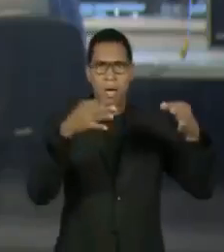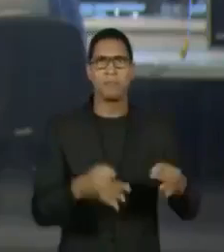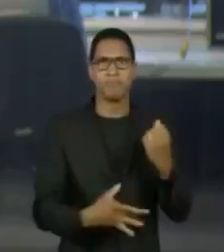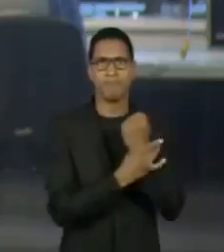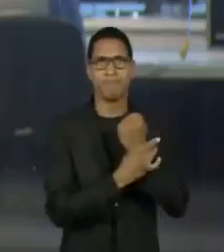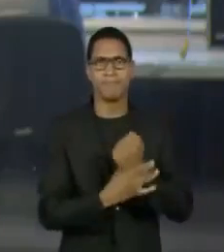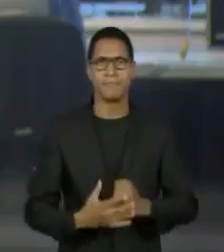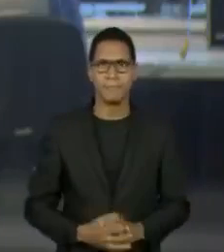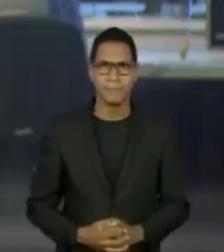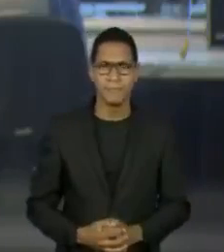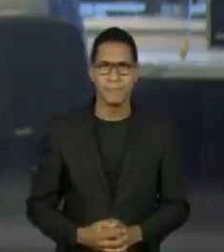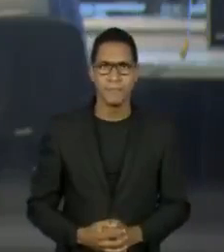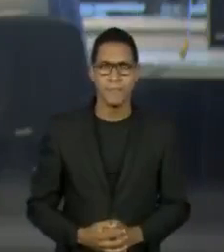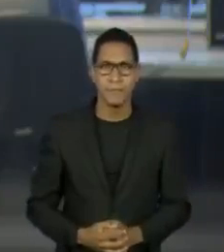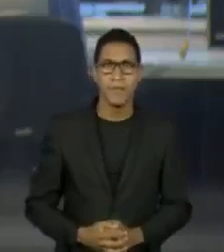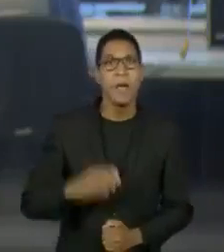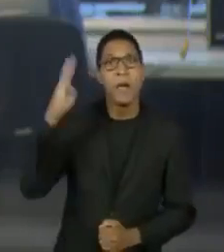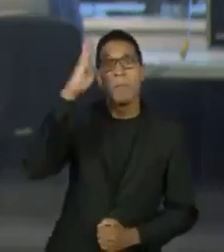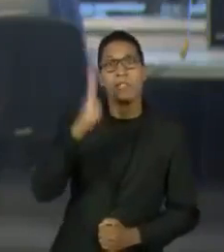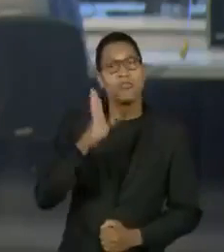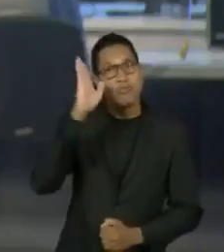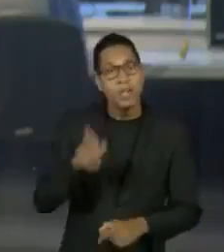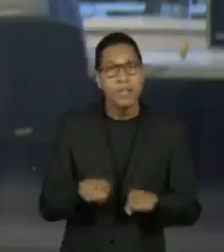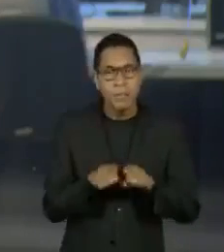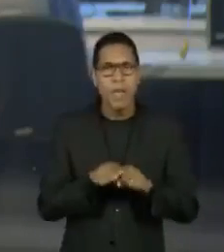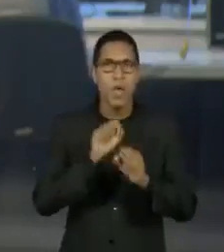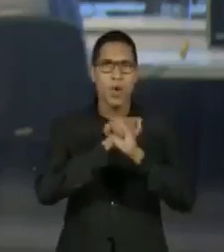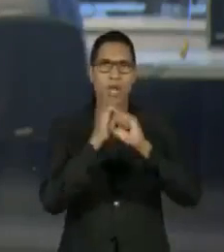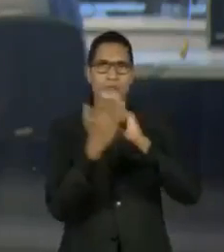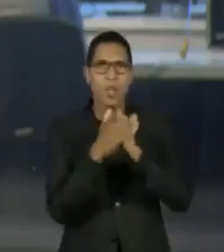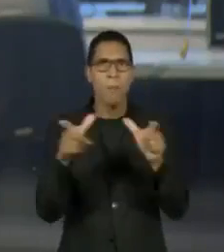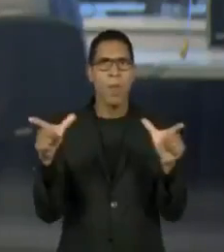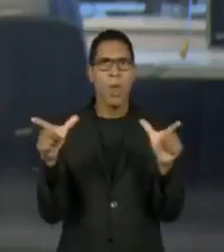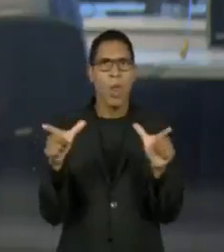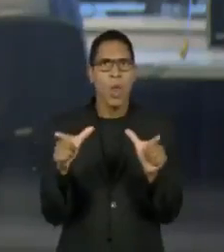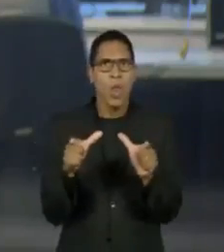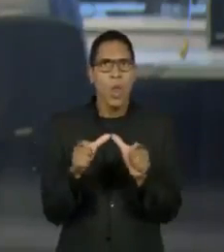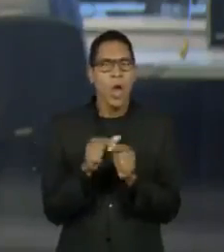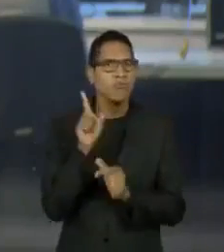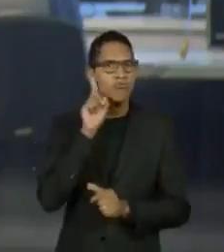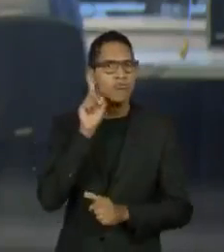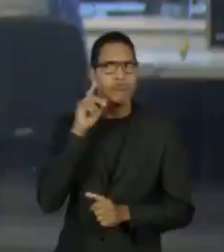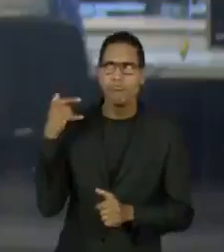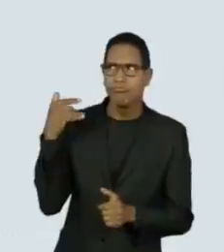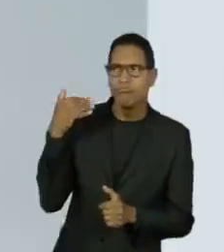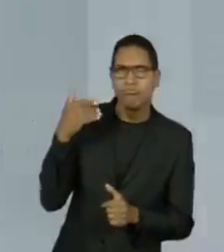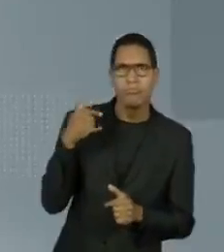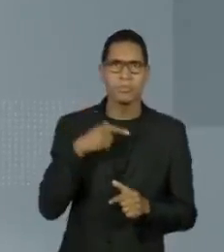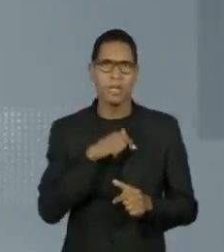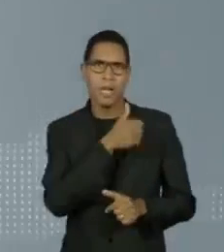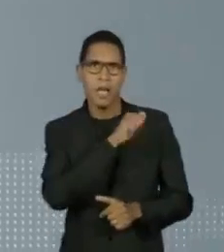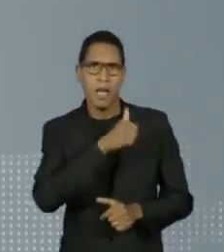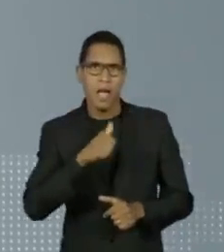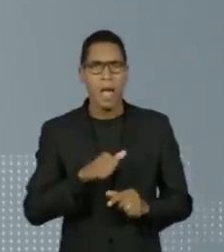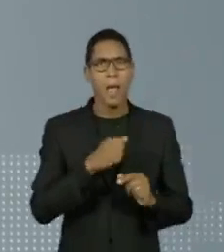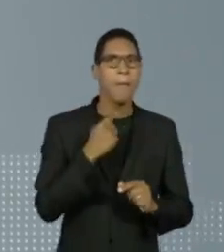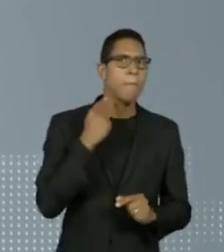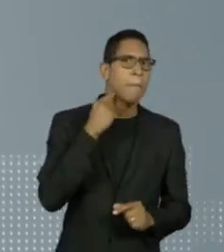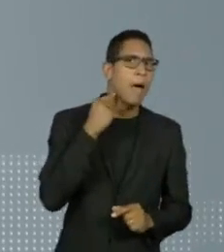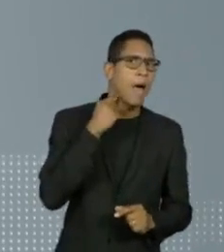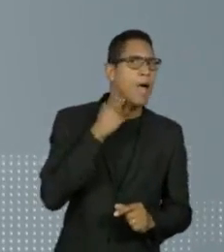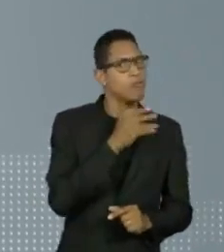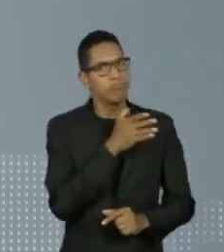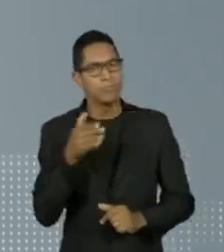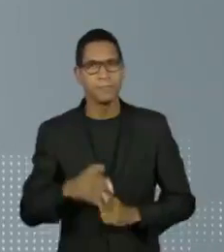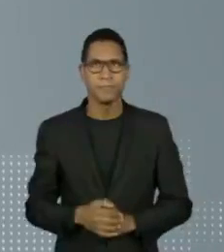O Brasil chega ao menor nível de casos de coronavírus por dia desde o mês de maio. Já